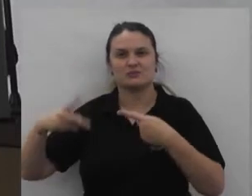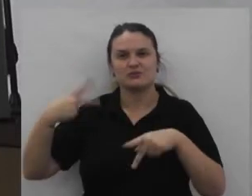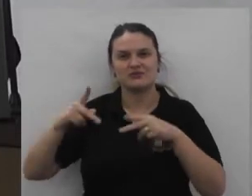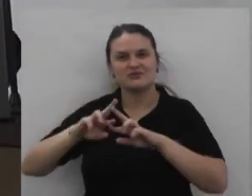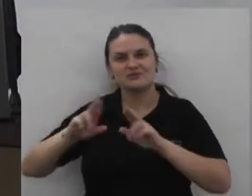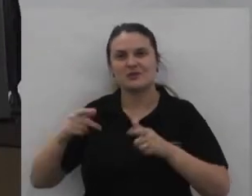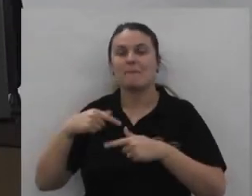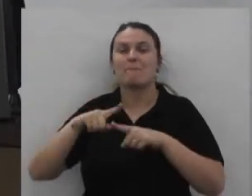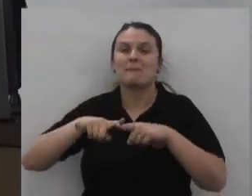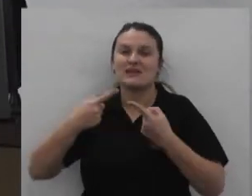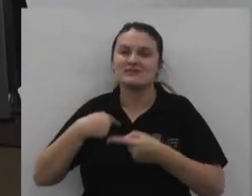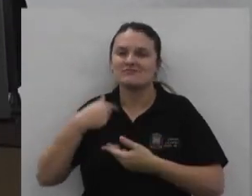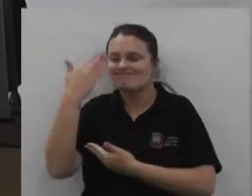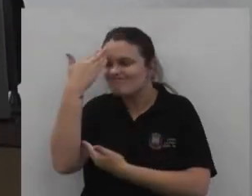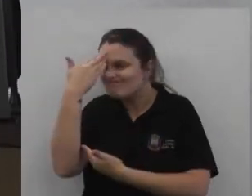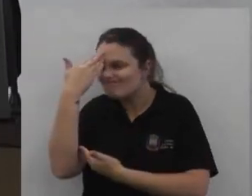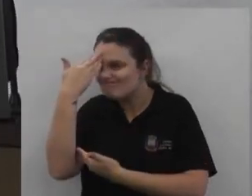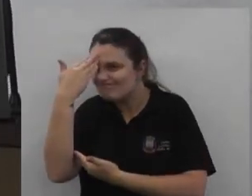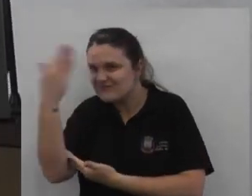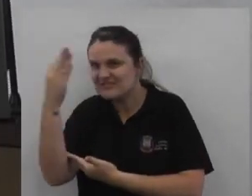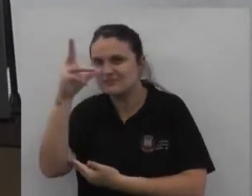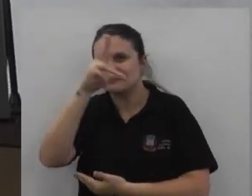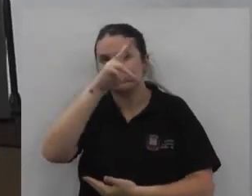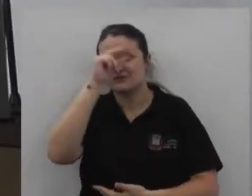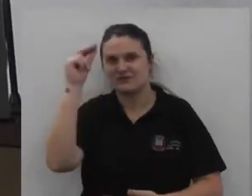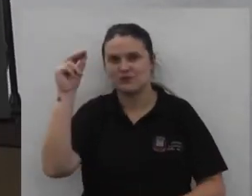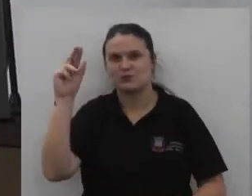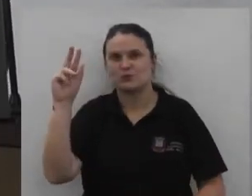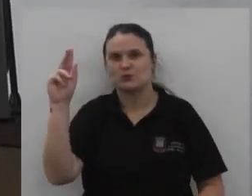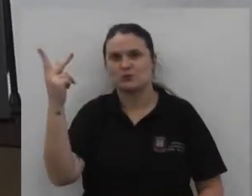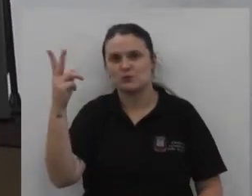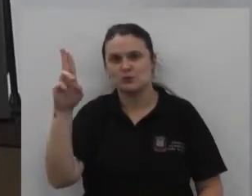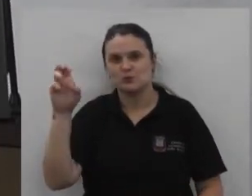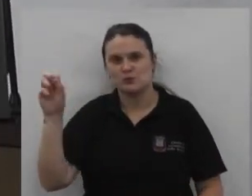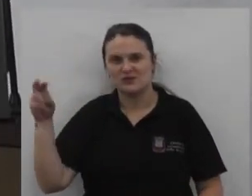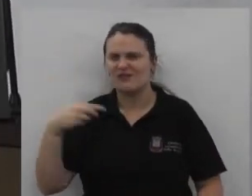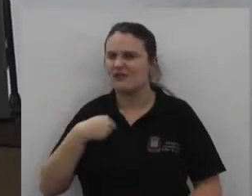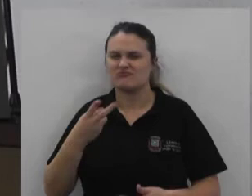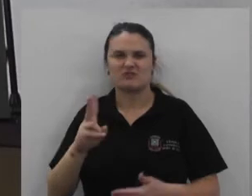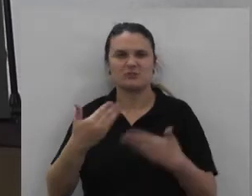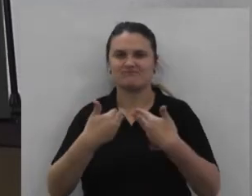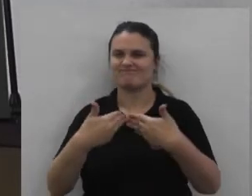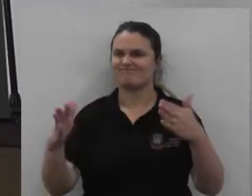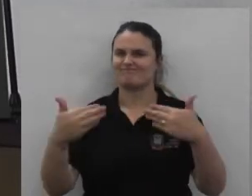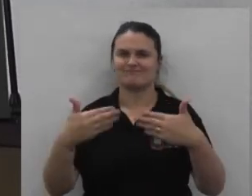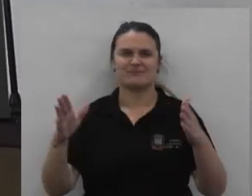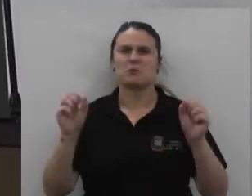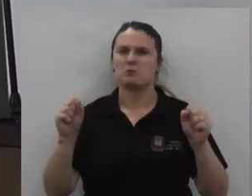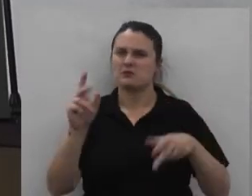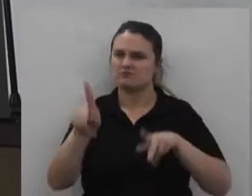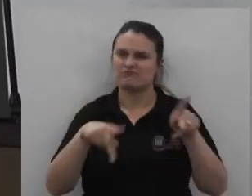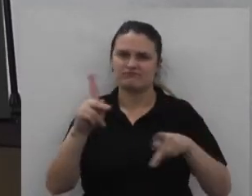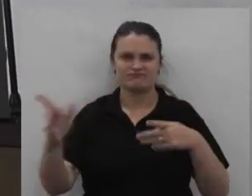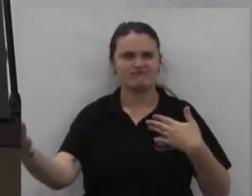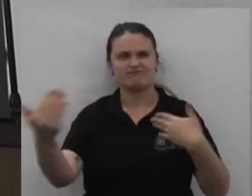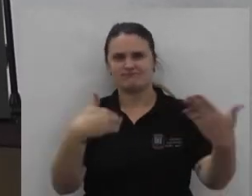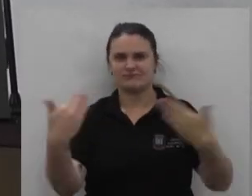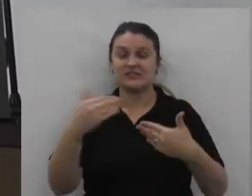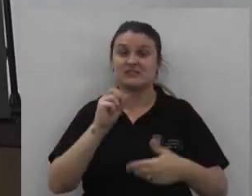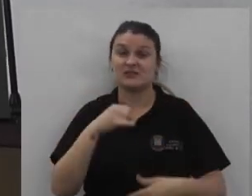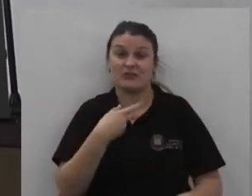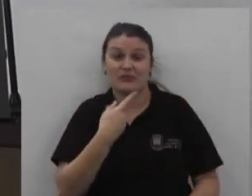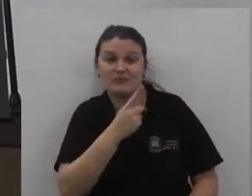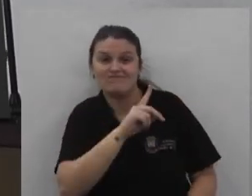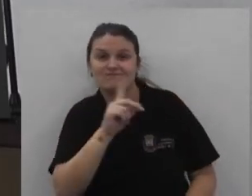Pelas pessoas Que nos deram A primeira oportunidade E é desse jeito jeito Que eu trabalho De portas abertas Atendendo a população Quando é necessário